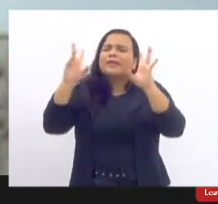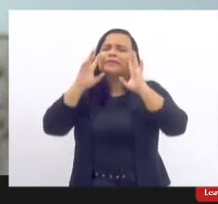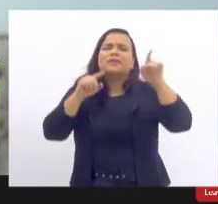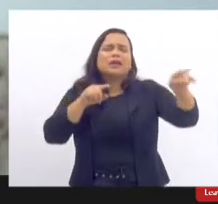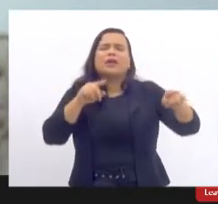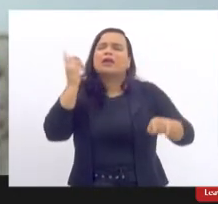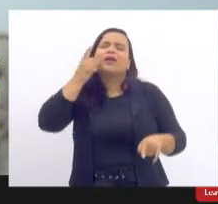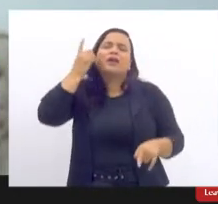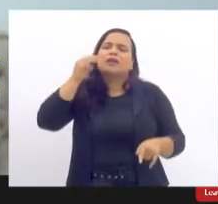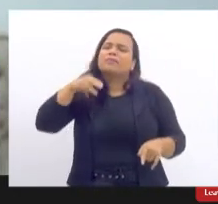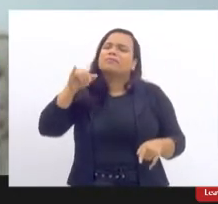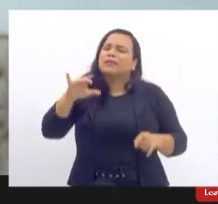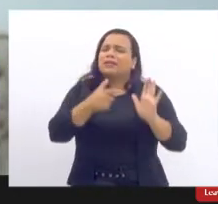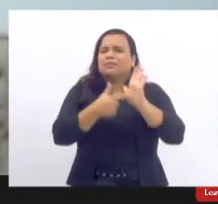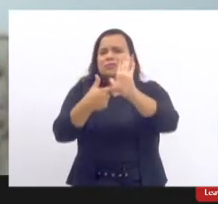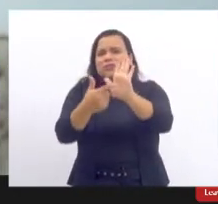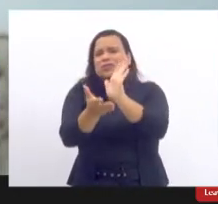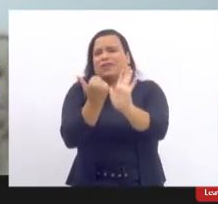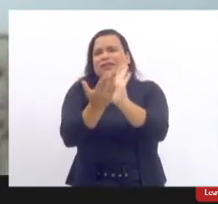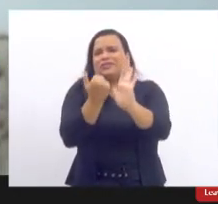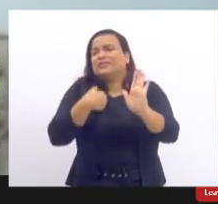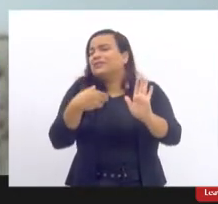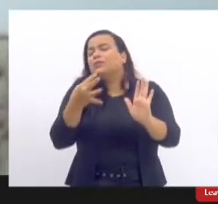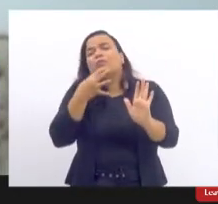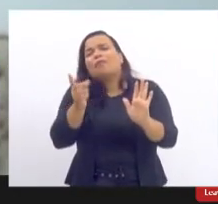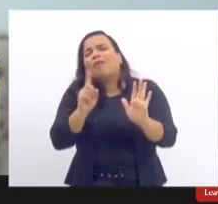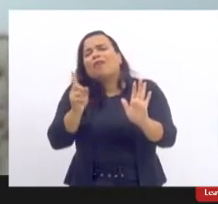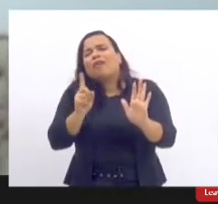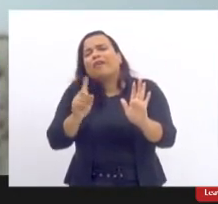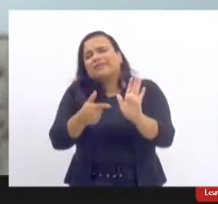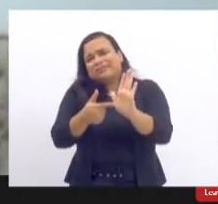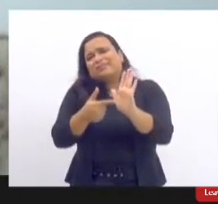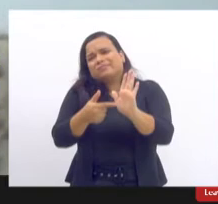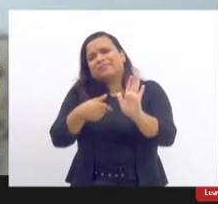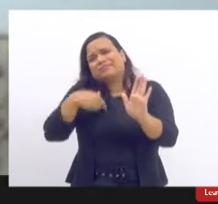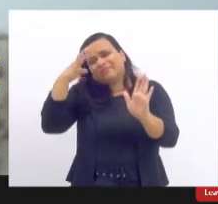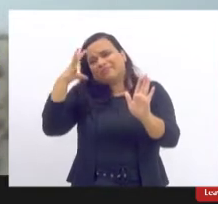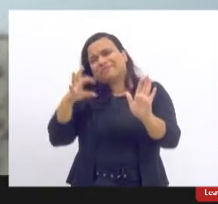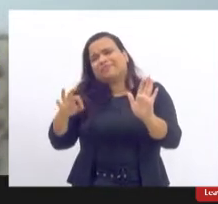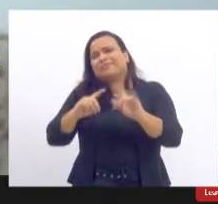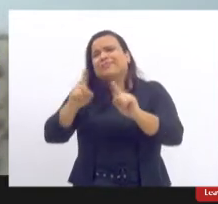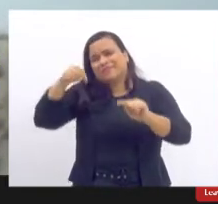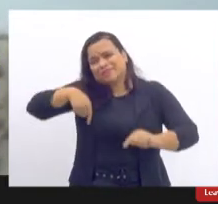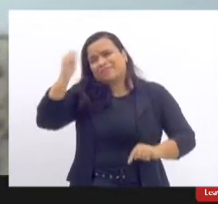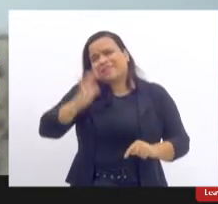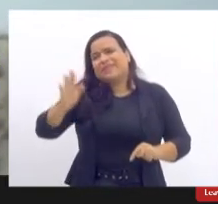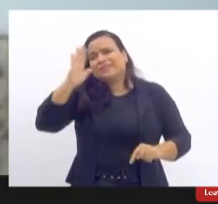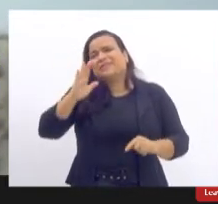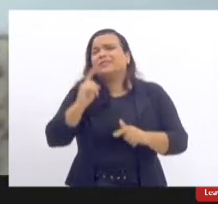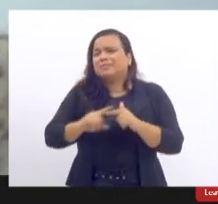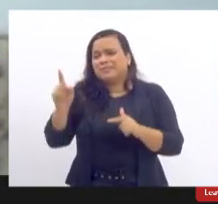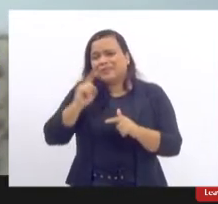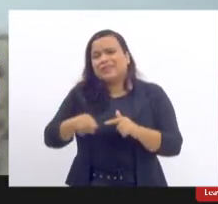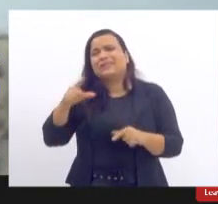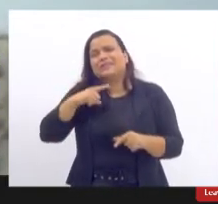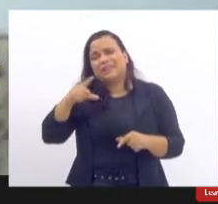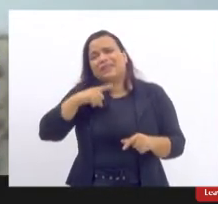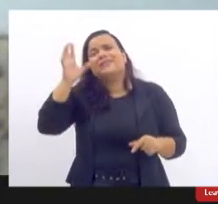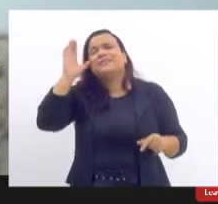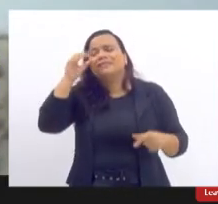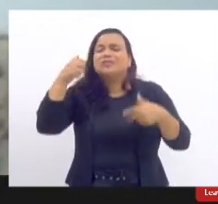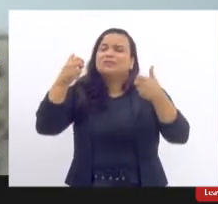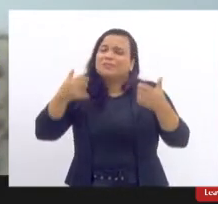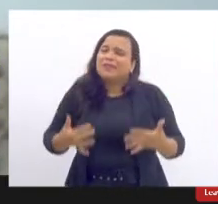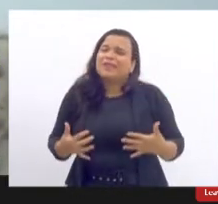quando mostrou a cartilha, eu confesso que eu não sabia, mas é claro, no Brasil a gente tem essa curiosidade para dizer,